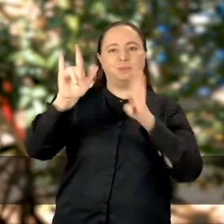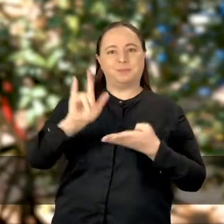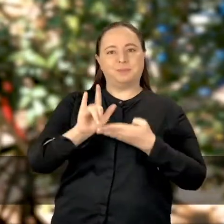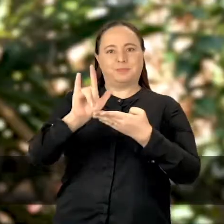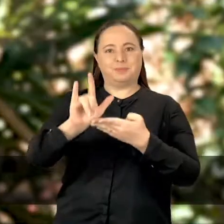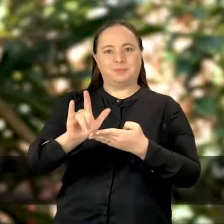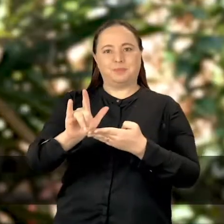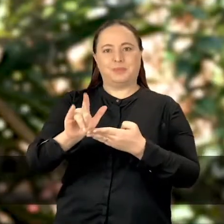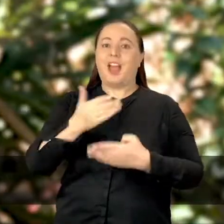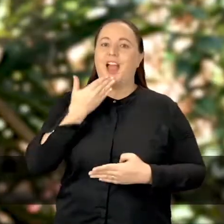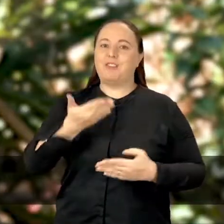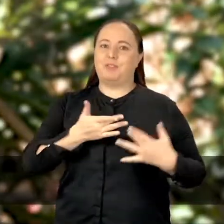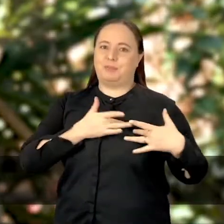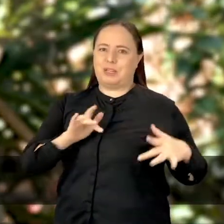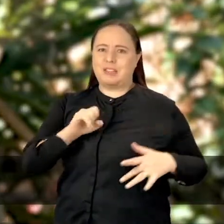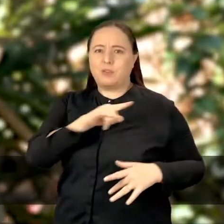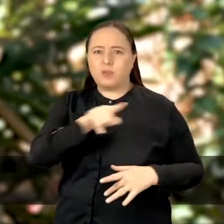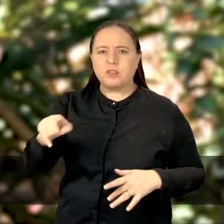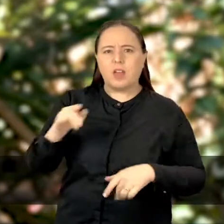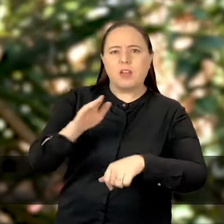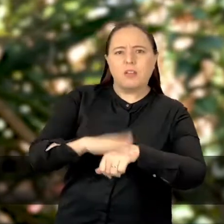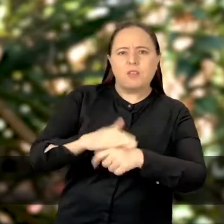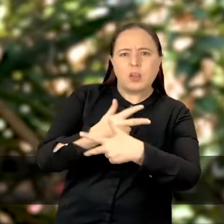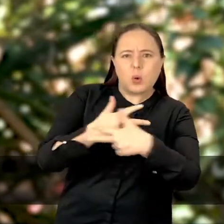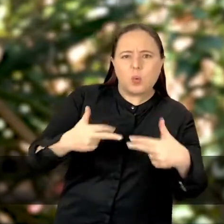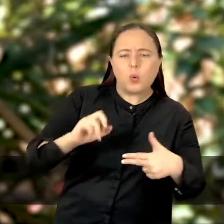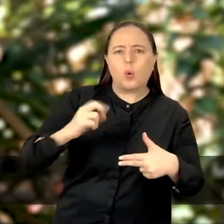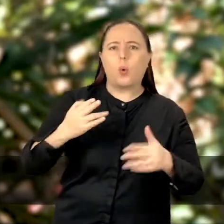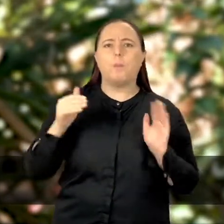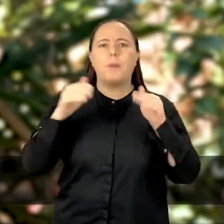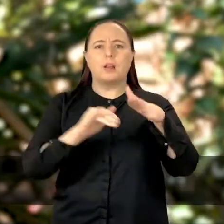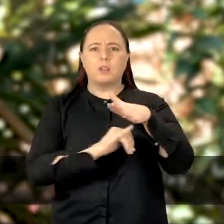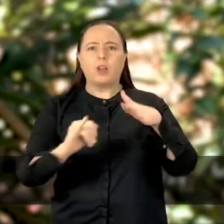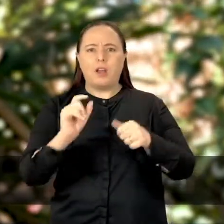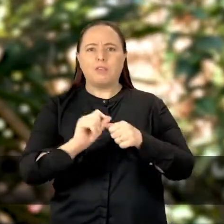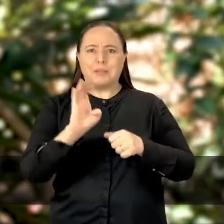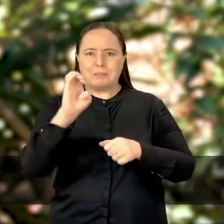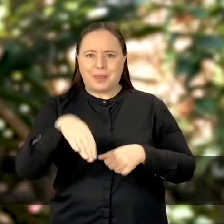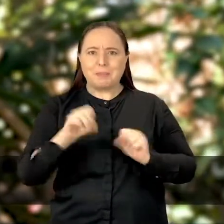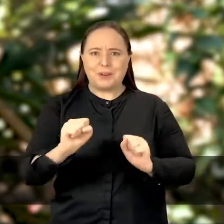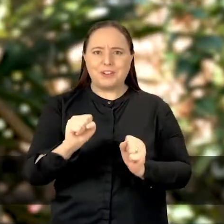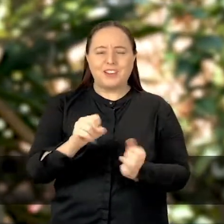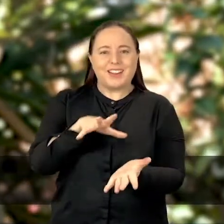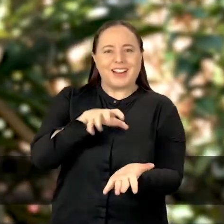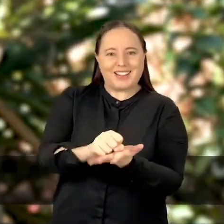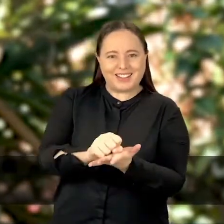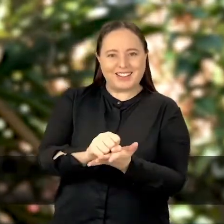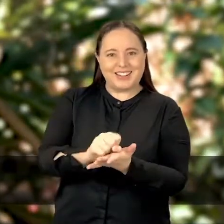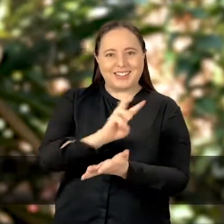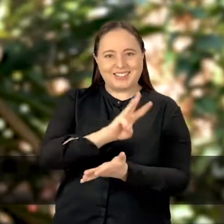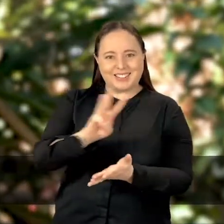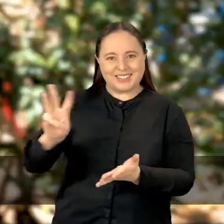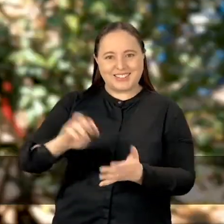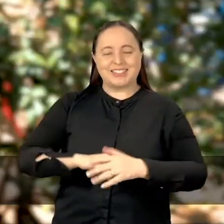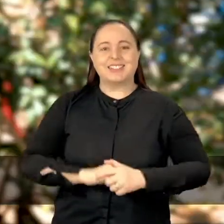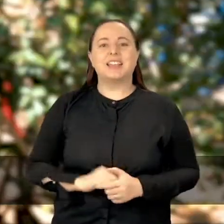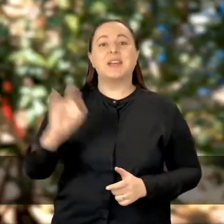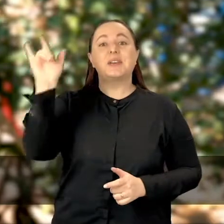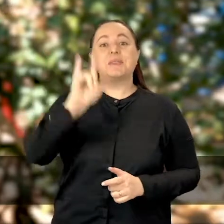solidariedade. Se você promove alguma ação ou integra uma instituição que faz o bem, pode se inscrever na plataforma do programa,